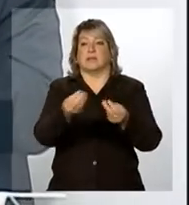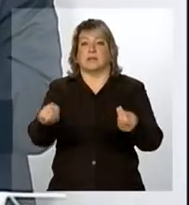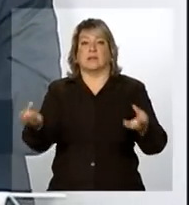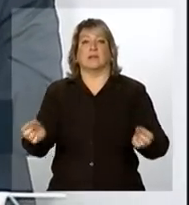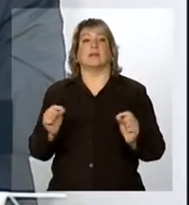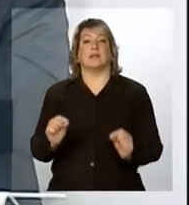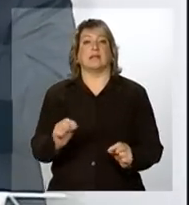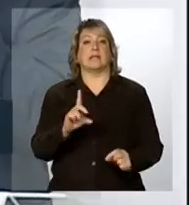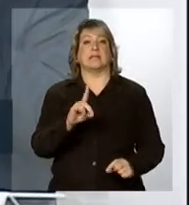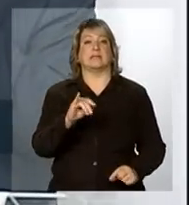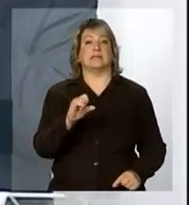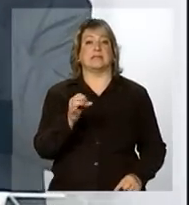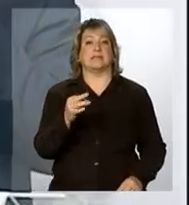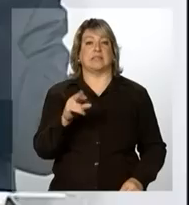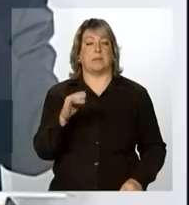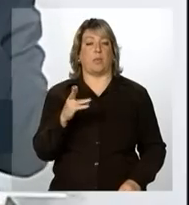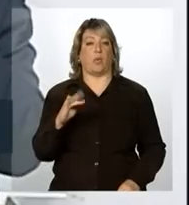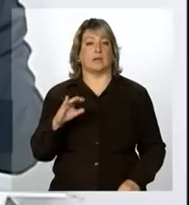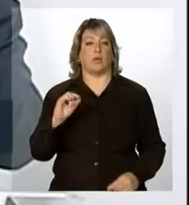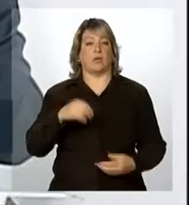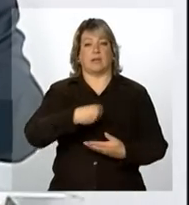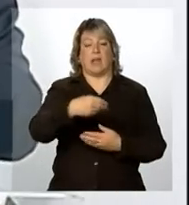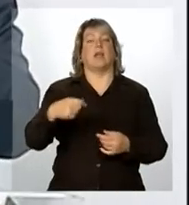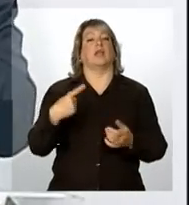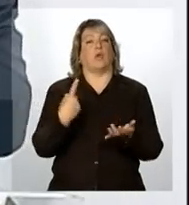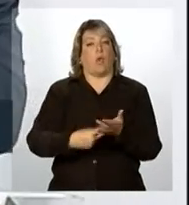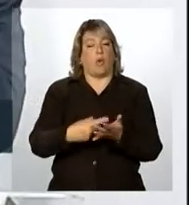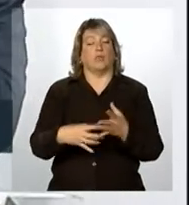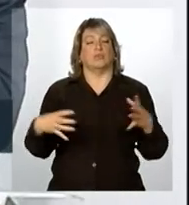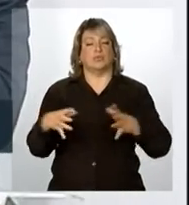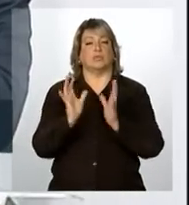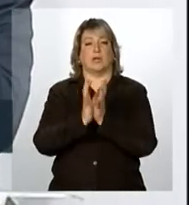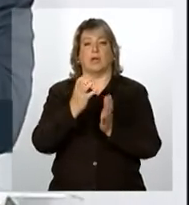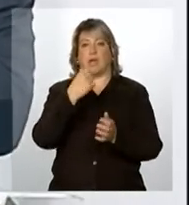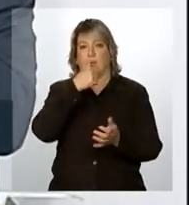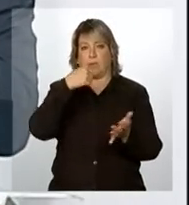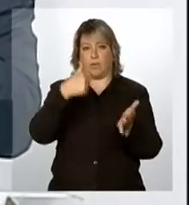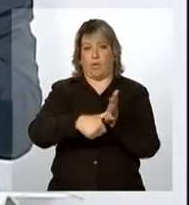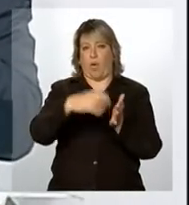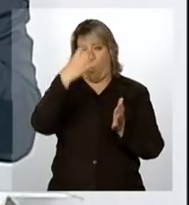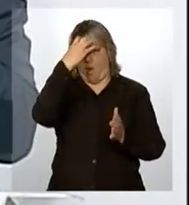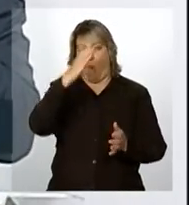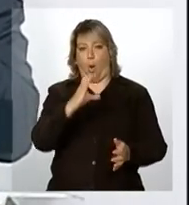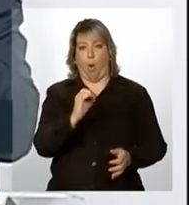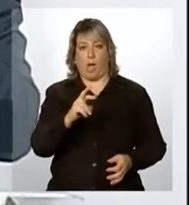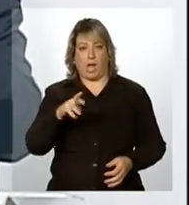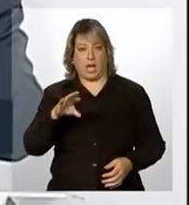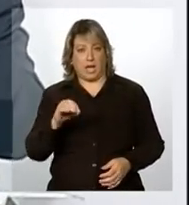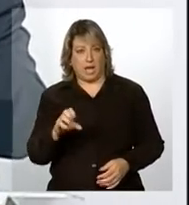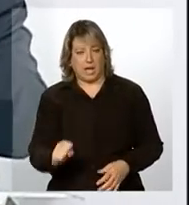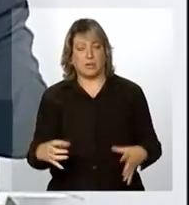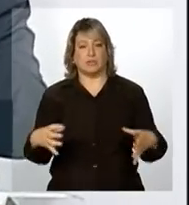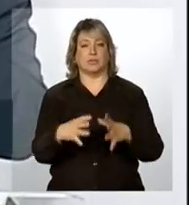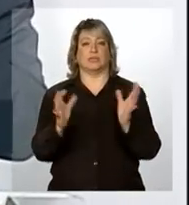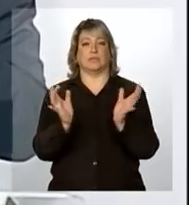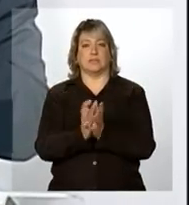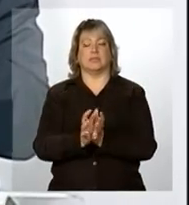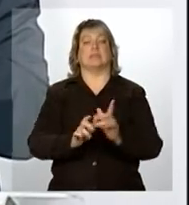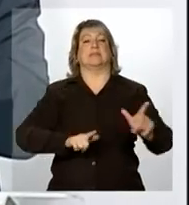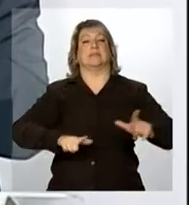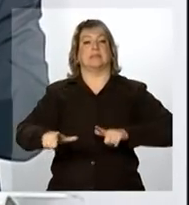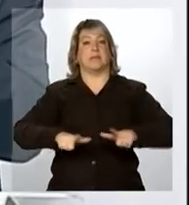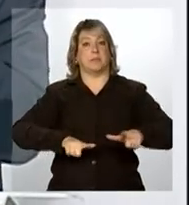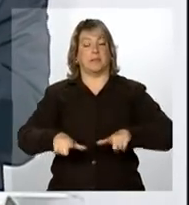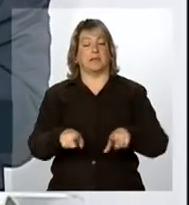firmamos uma parceria com os Correios brasileiros, vamos operar em centros regionais